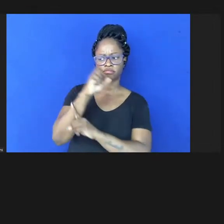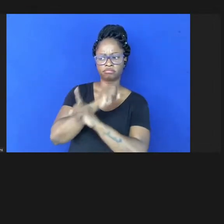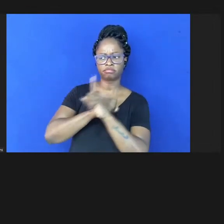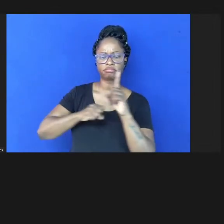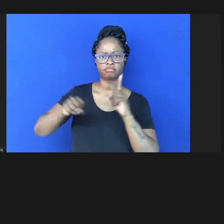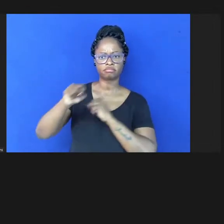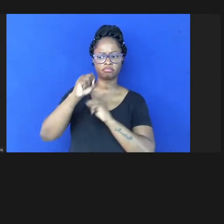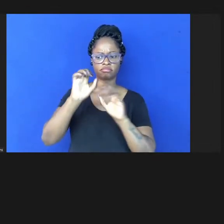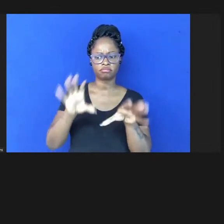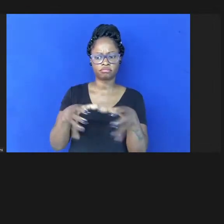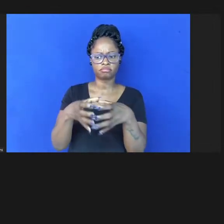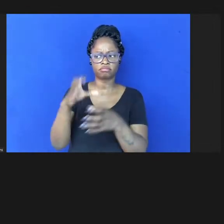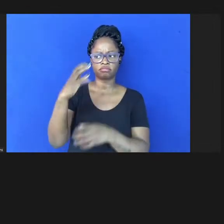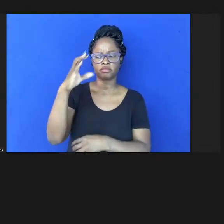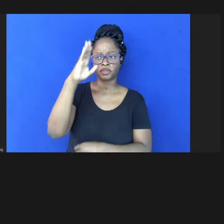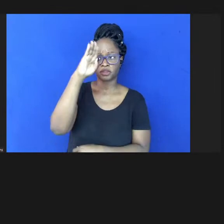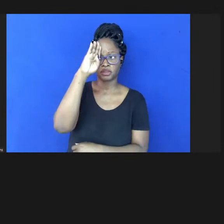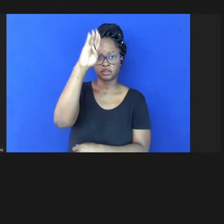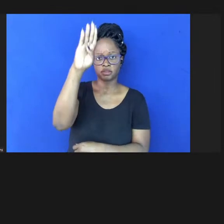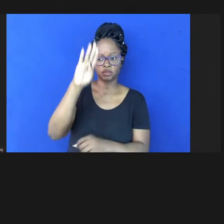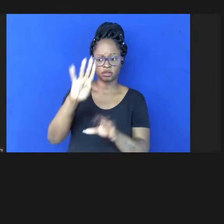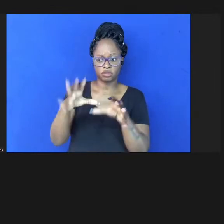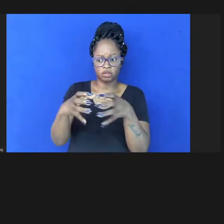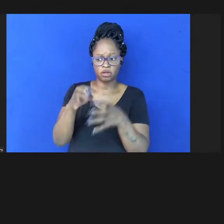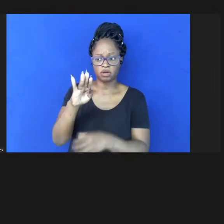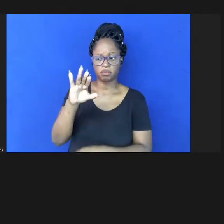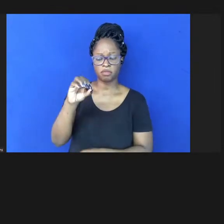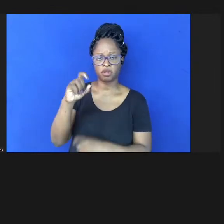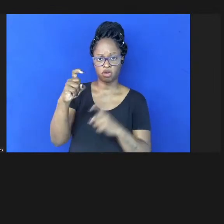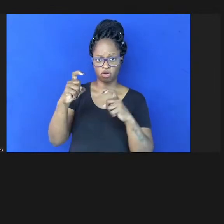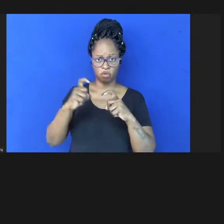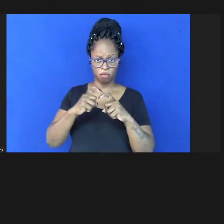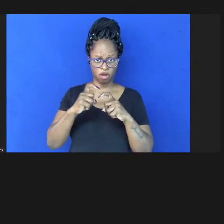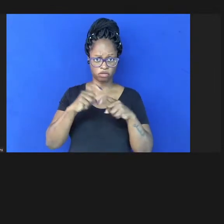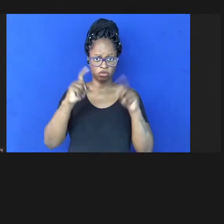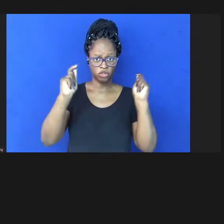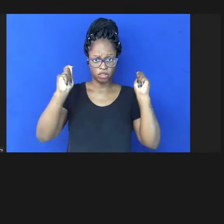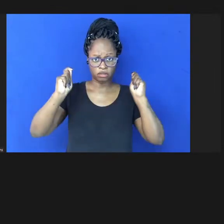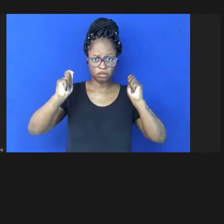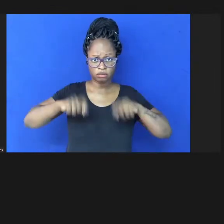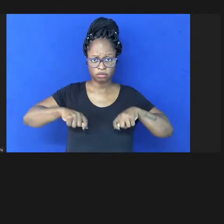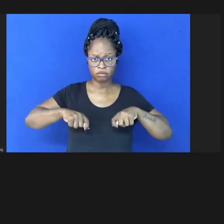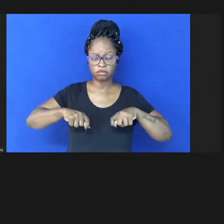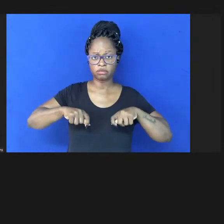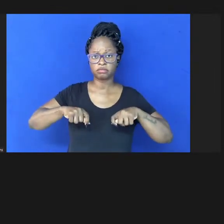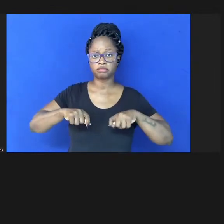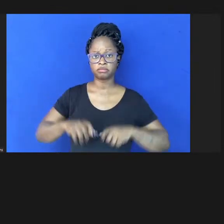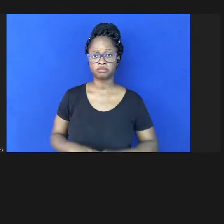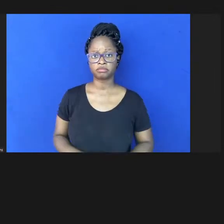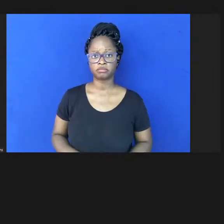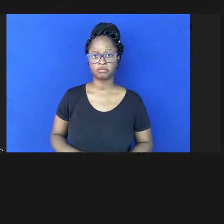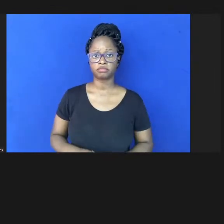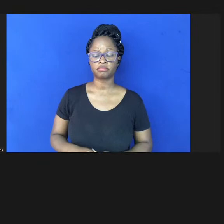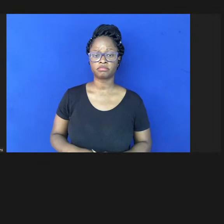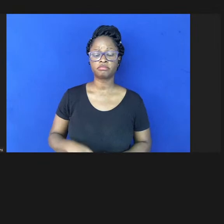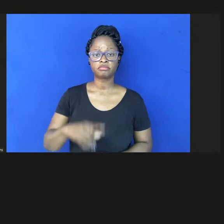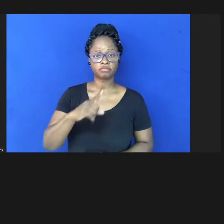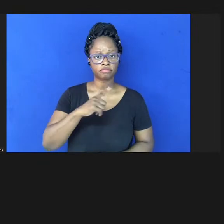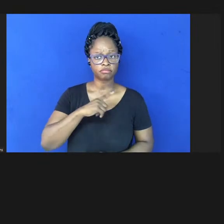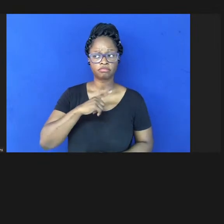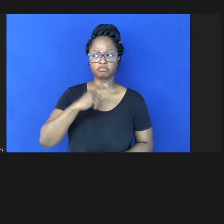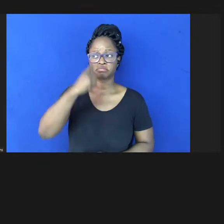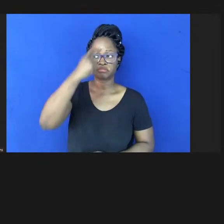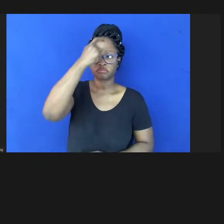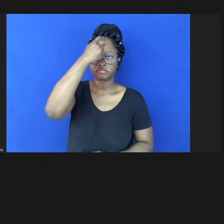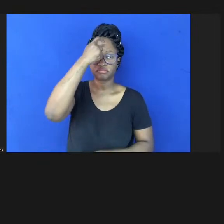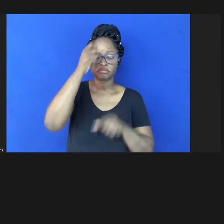científica principalmente o comitê biomédico se tornou fico ciente de